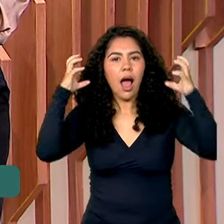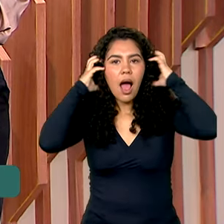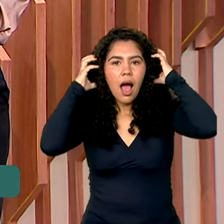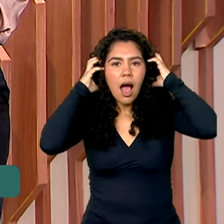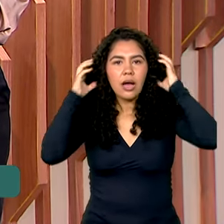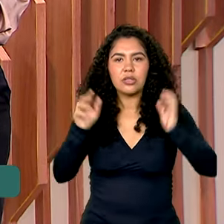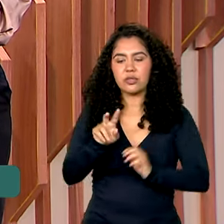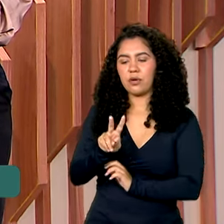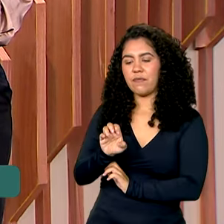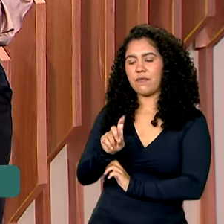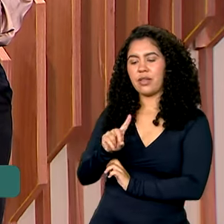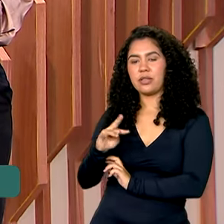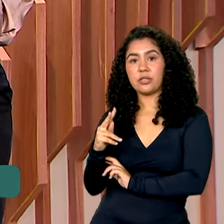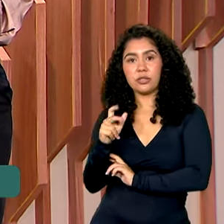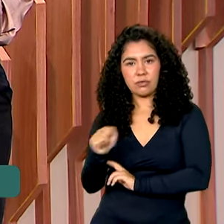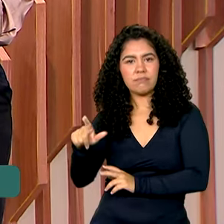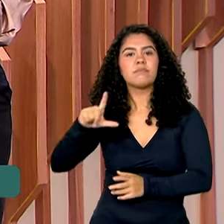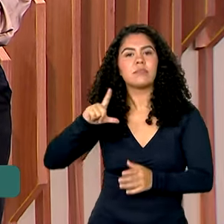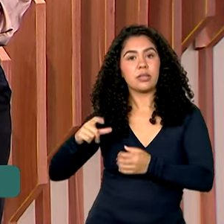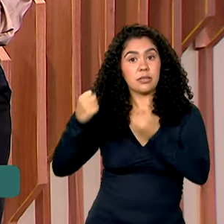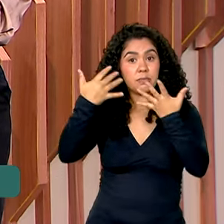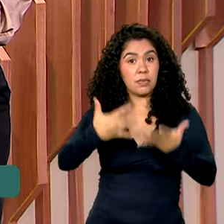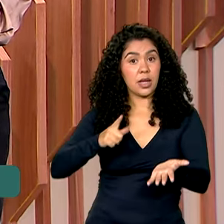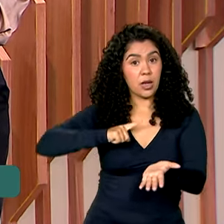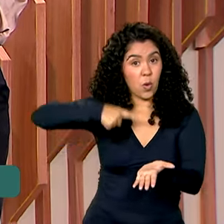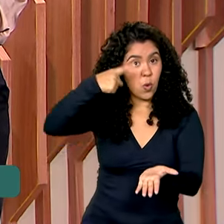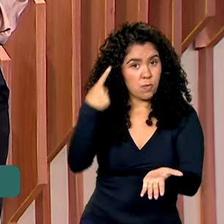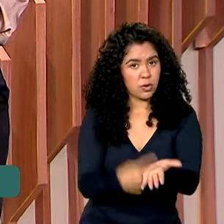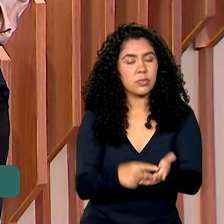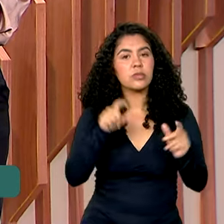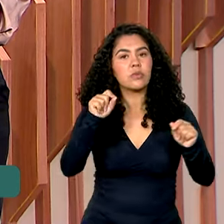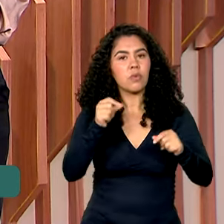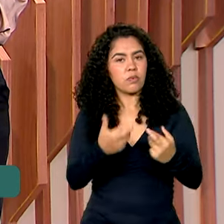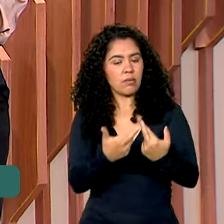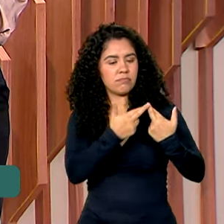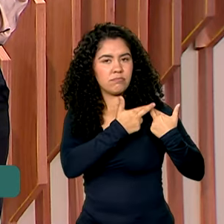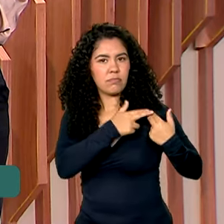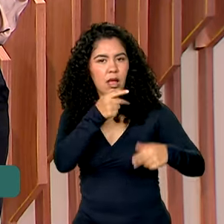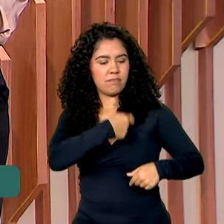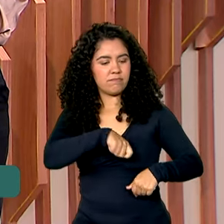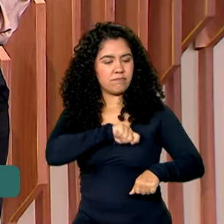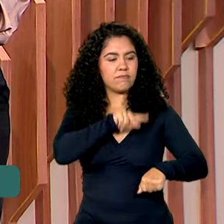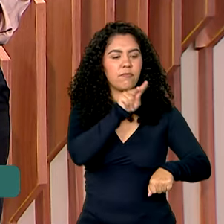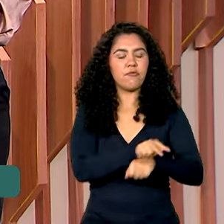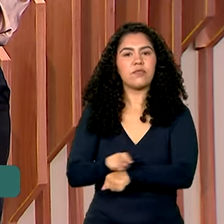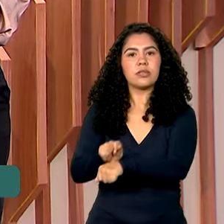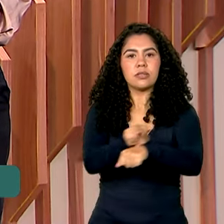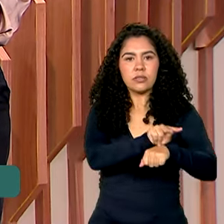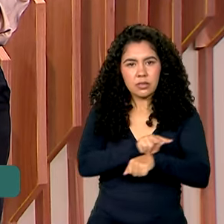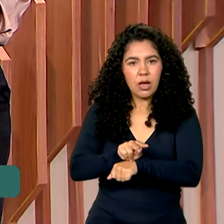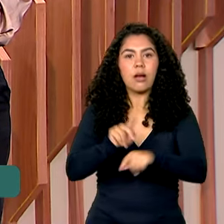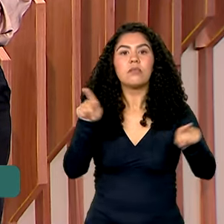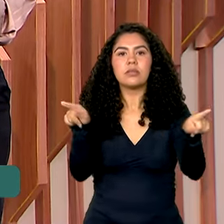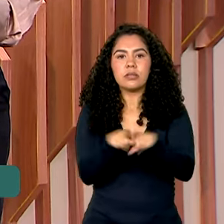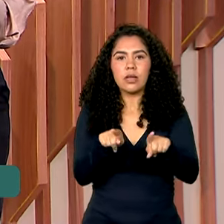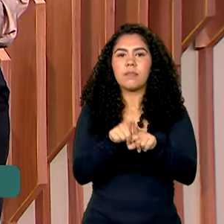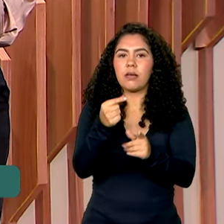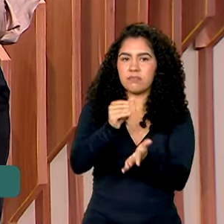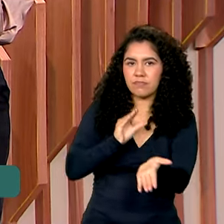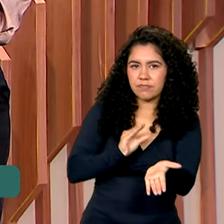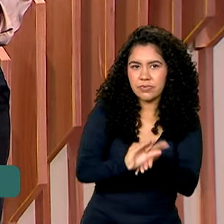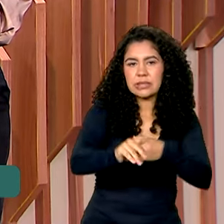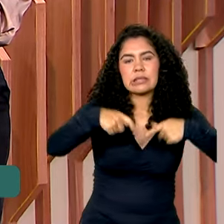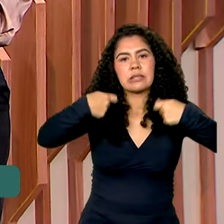Lula disse estar comprometido com a responsabilidade fiscal e que só não abre mão dos investimentos necessários como